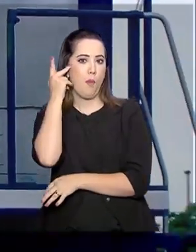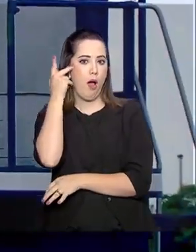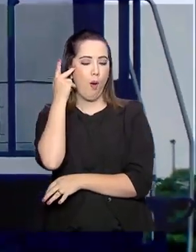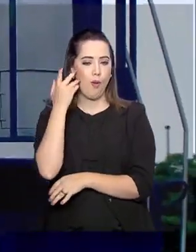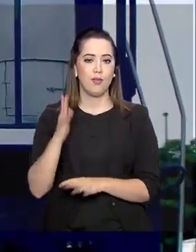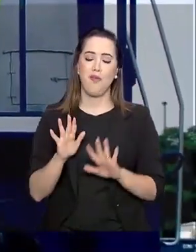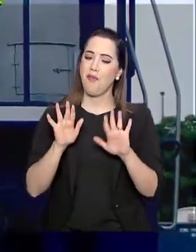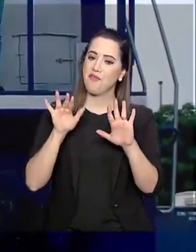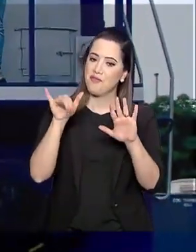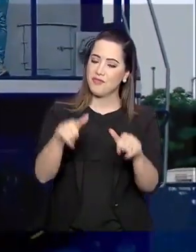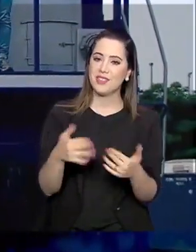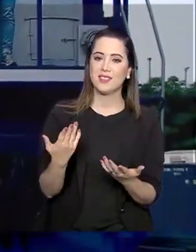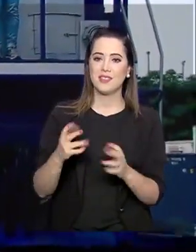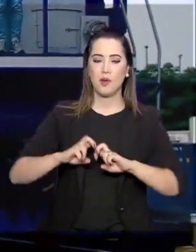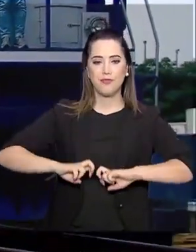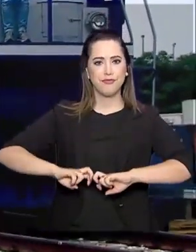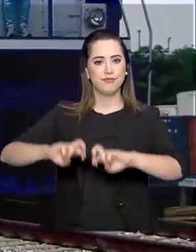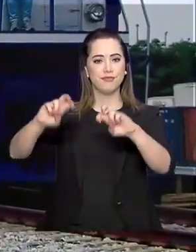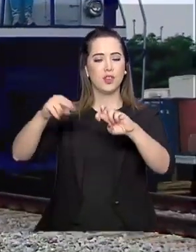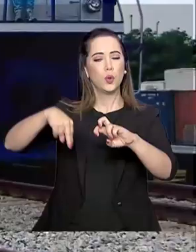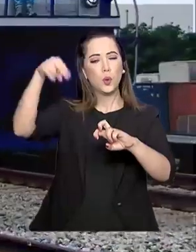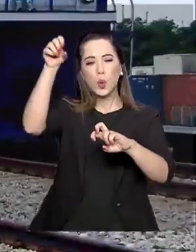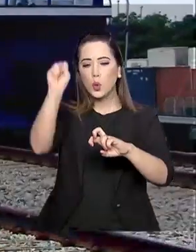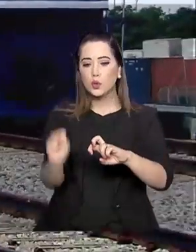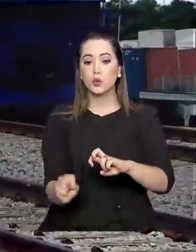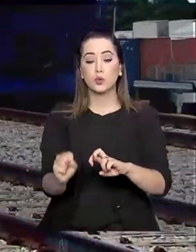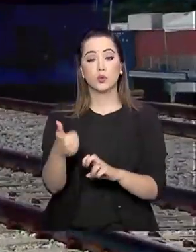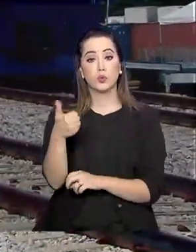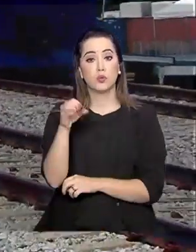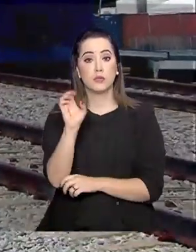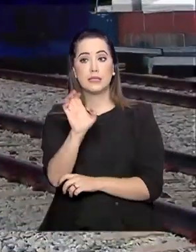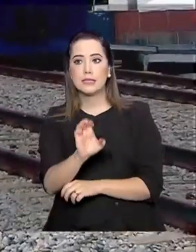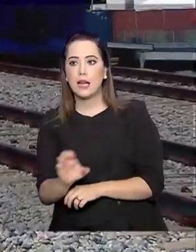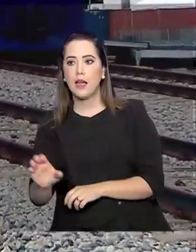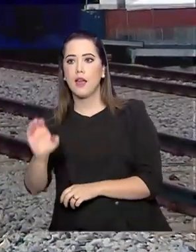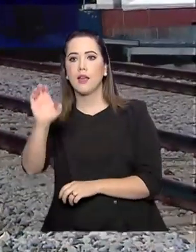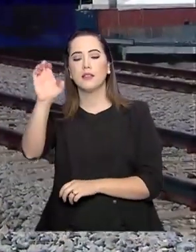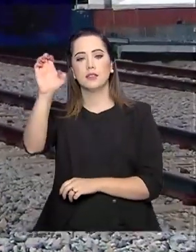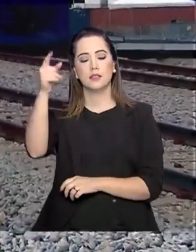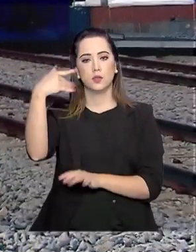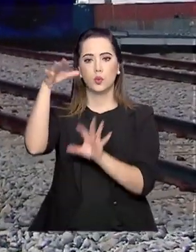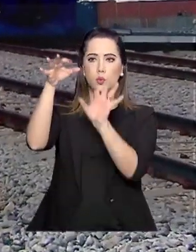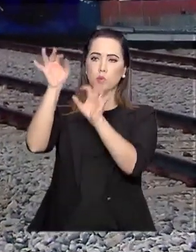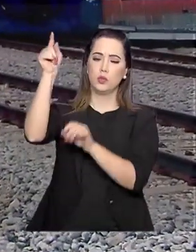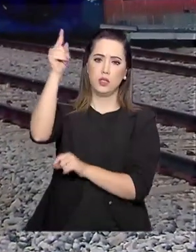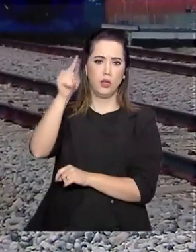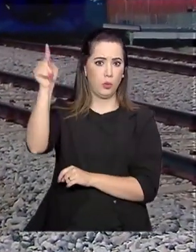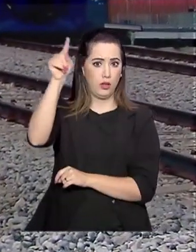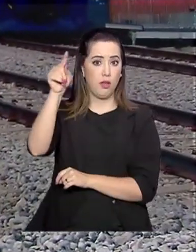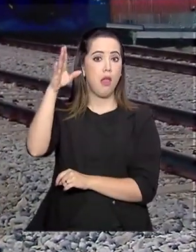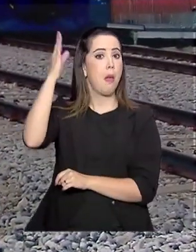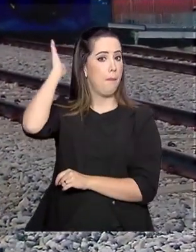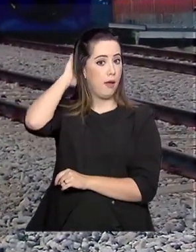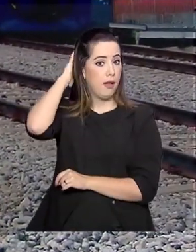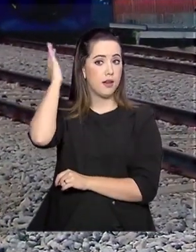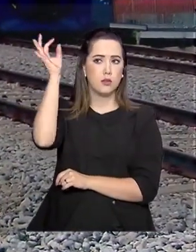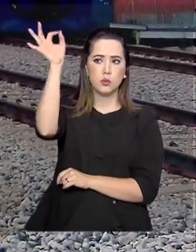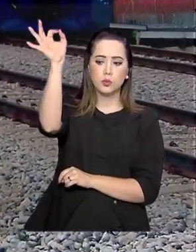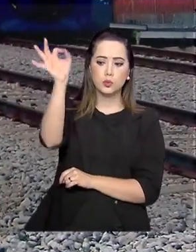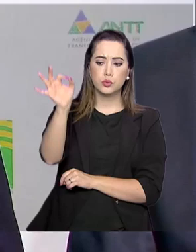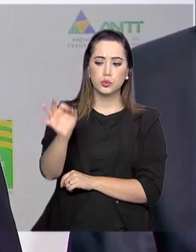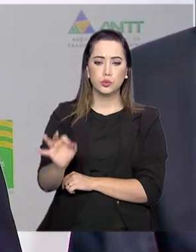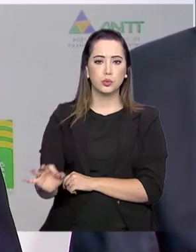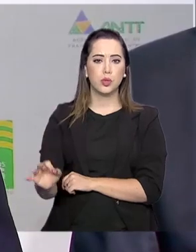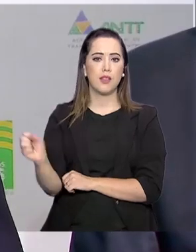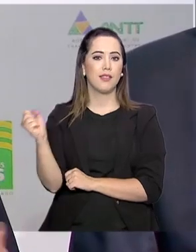estiver pronta, a Ferrovia Norte Sul vai cortar 10 estados, ligando o país desde o Pará até o Rio Grande do